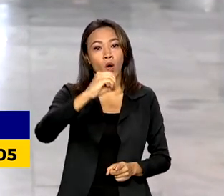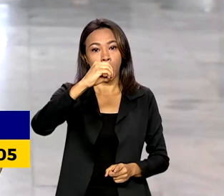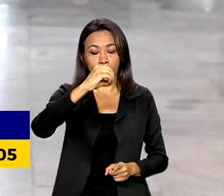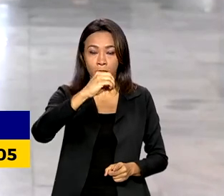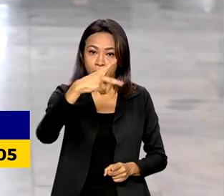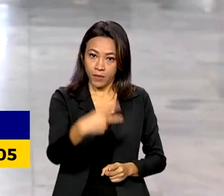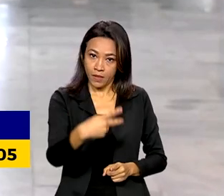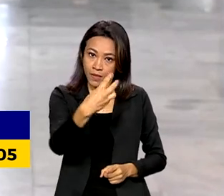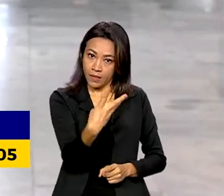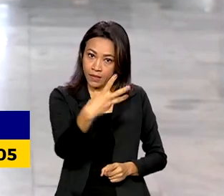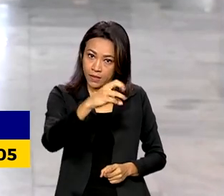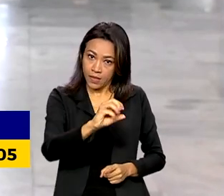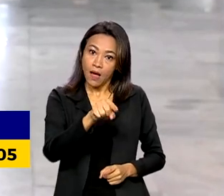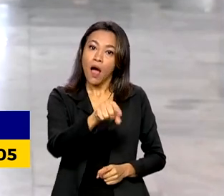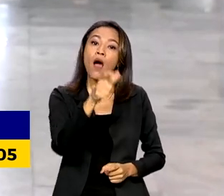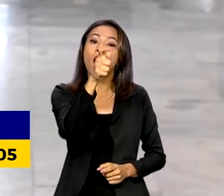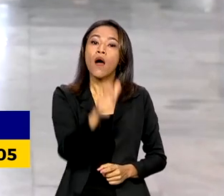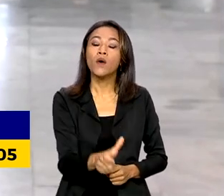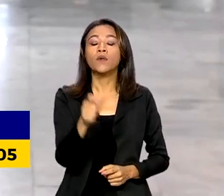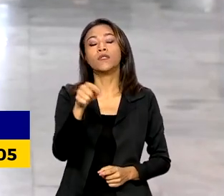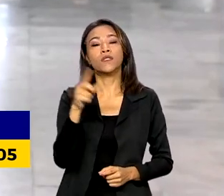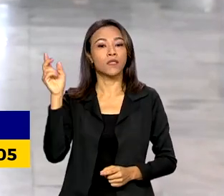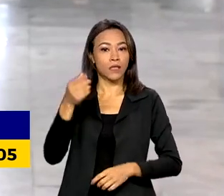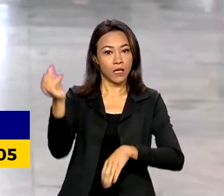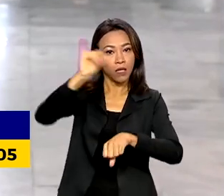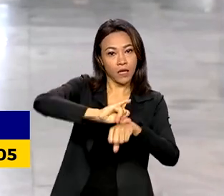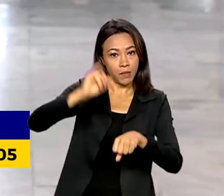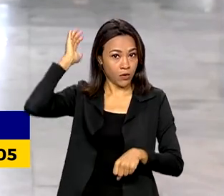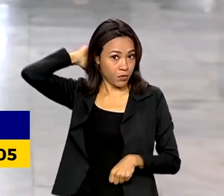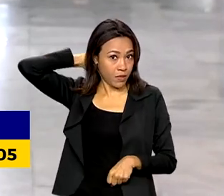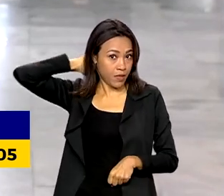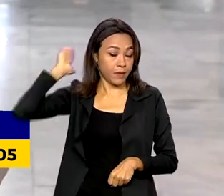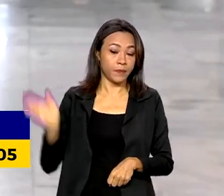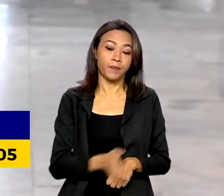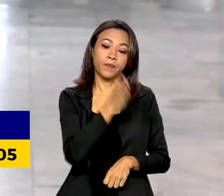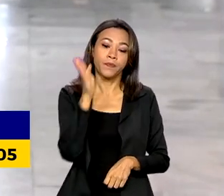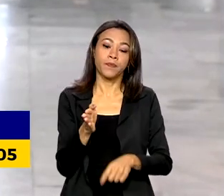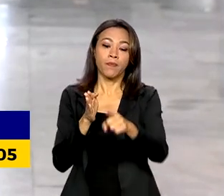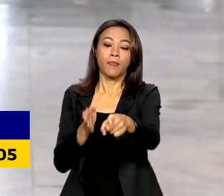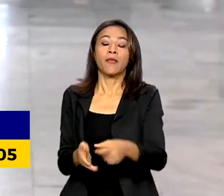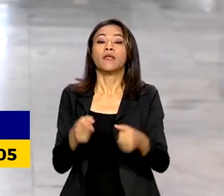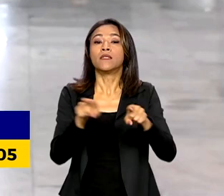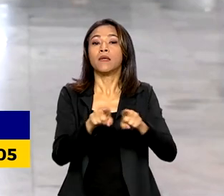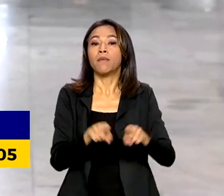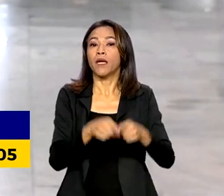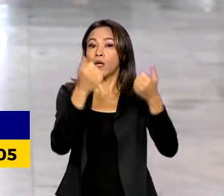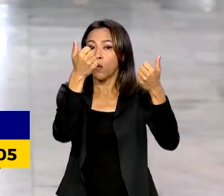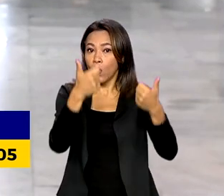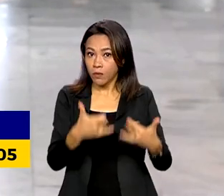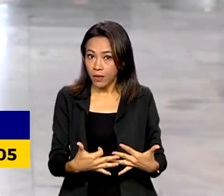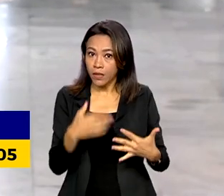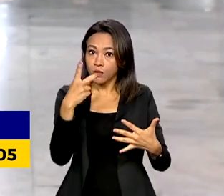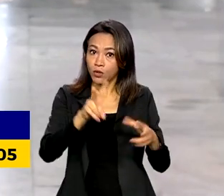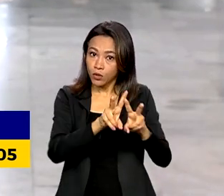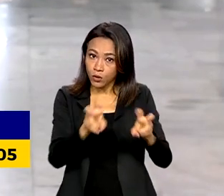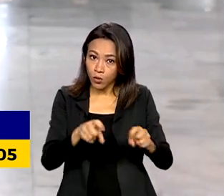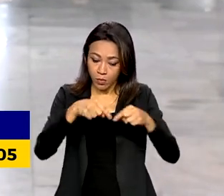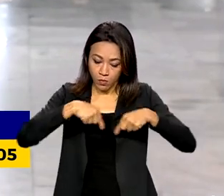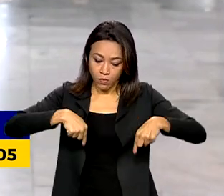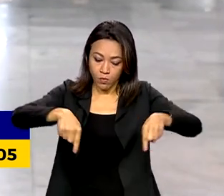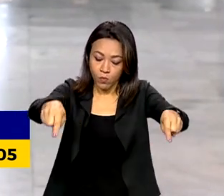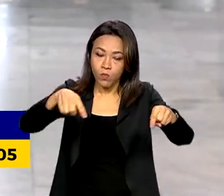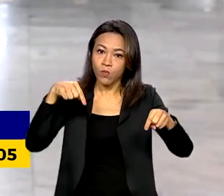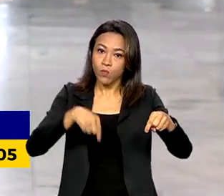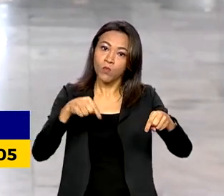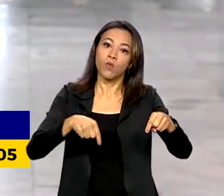Belém, no Pará. O presidente Lula assinou o decreto ampliando a unidade de conservação Chocoaré, no Mato Grosso, e criou o